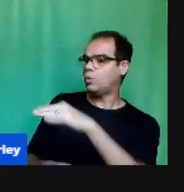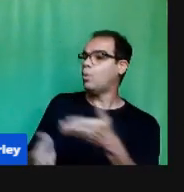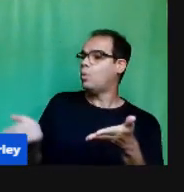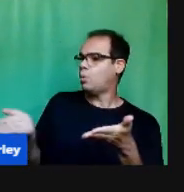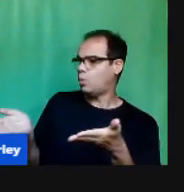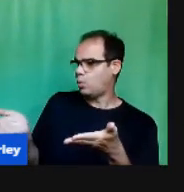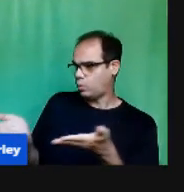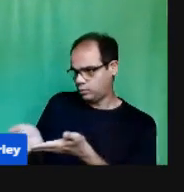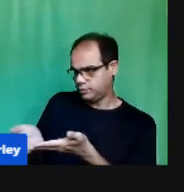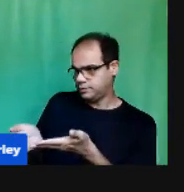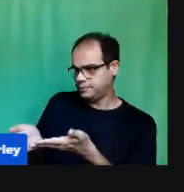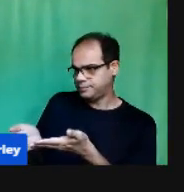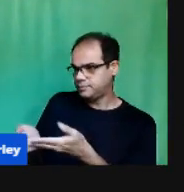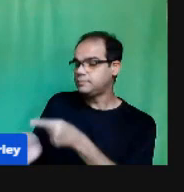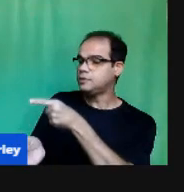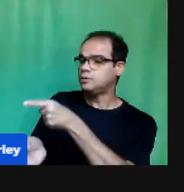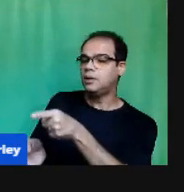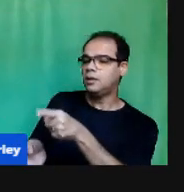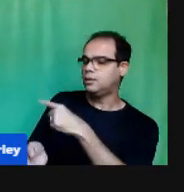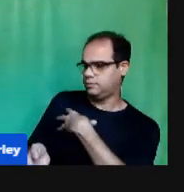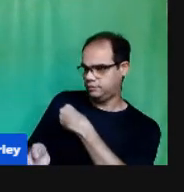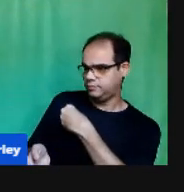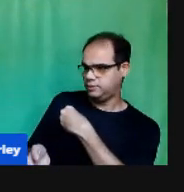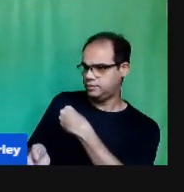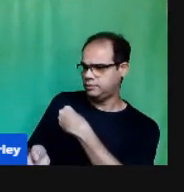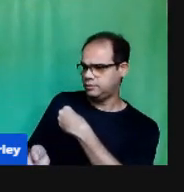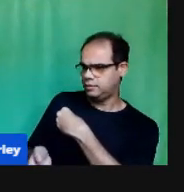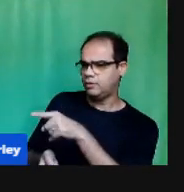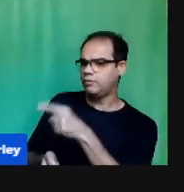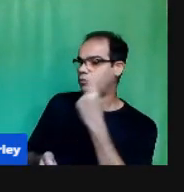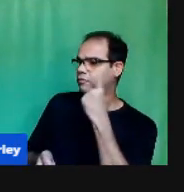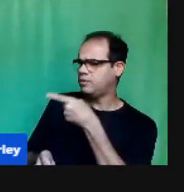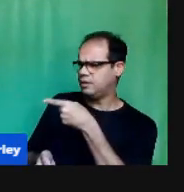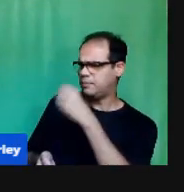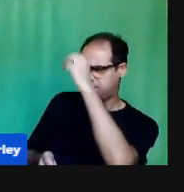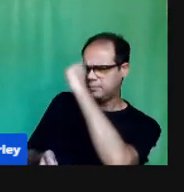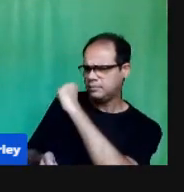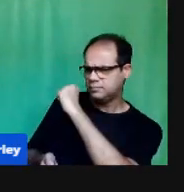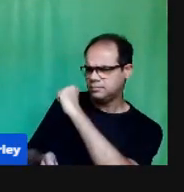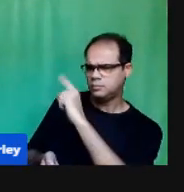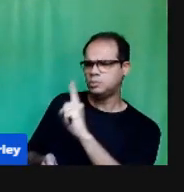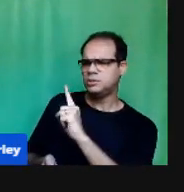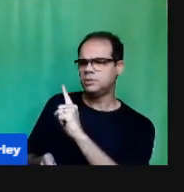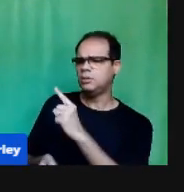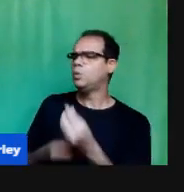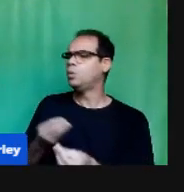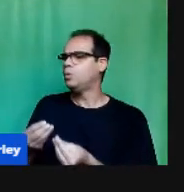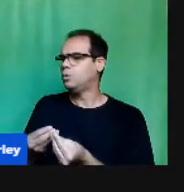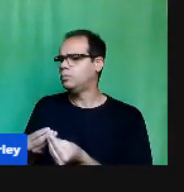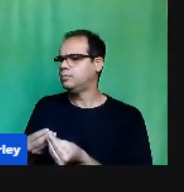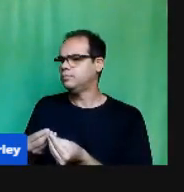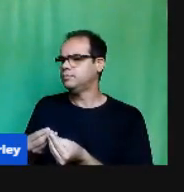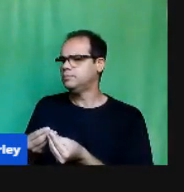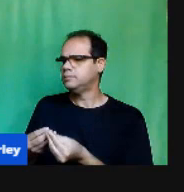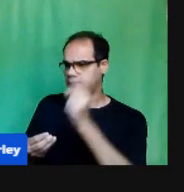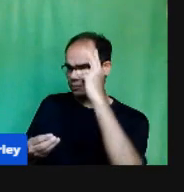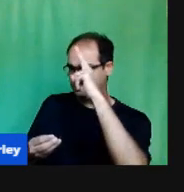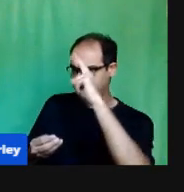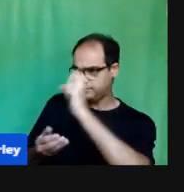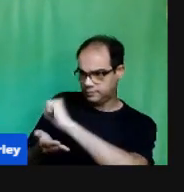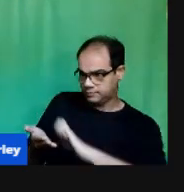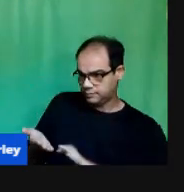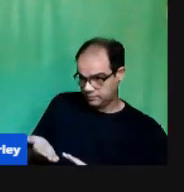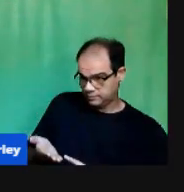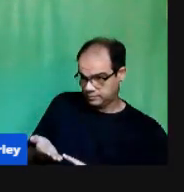se tornou Importante Duas vezes mais Porque Nós não estamos Mais em sala De aula Nós com os nossos